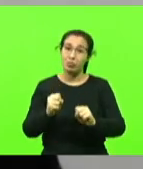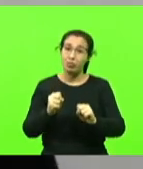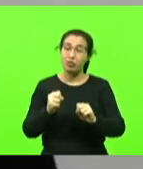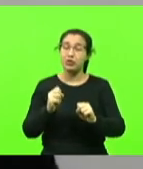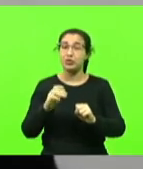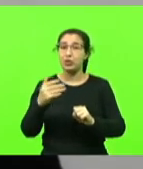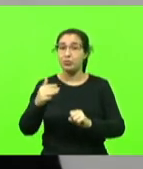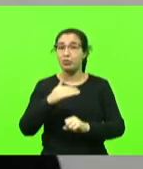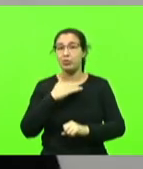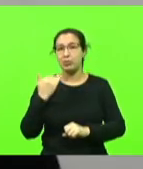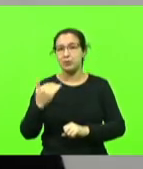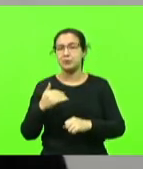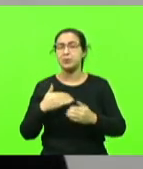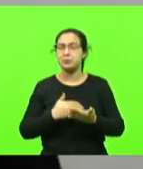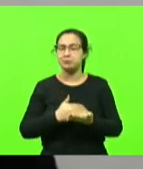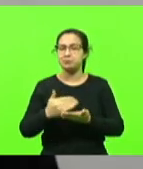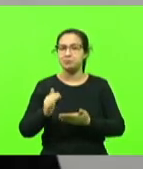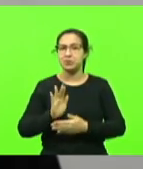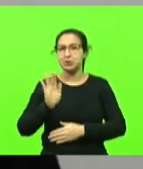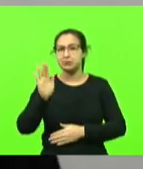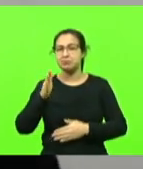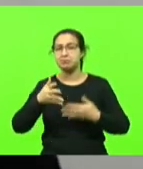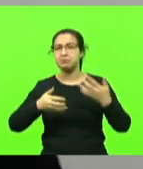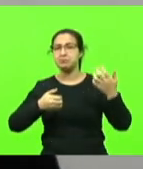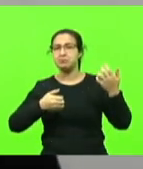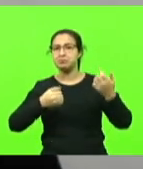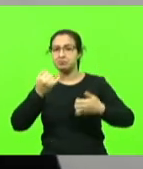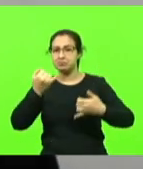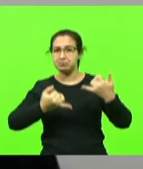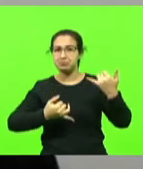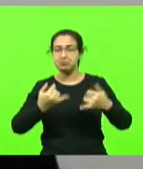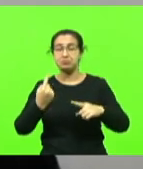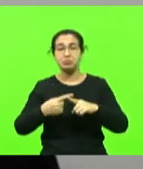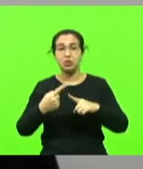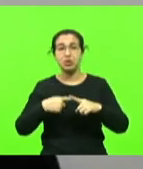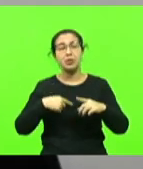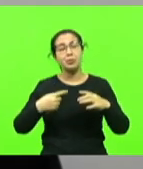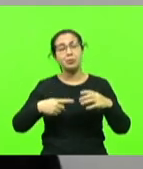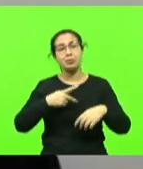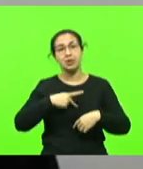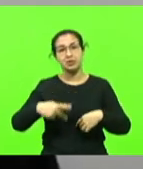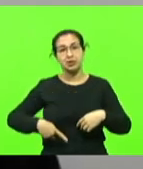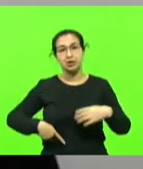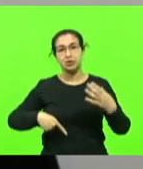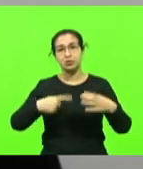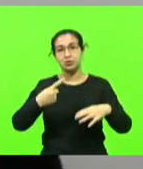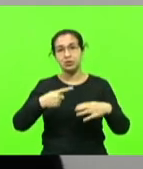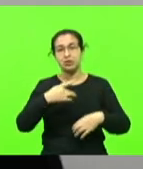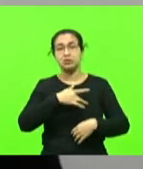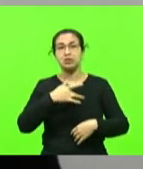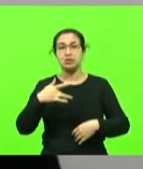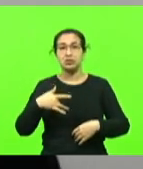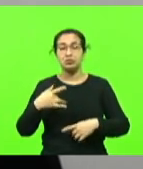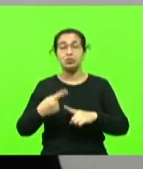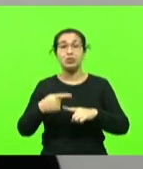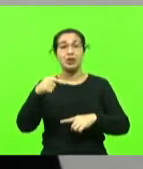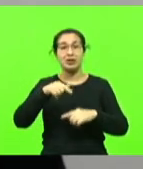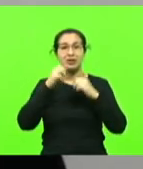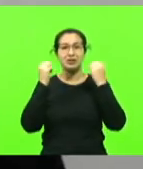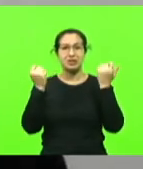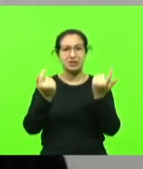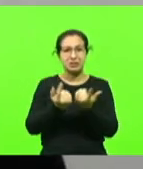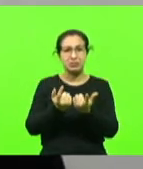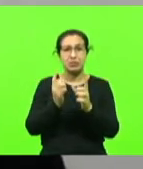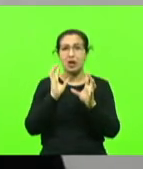Então, eu queria deixar essa manifestação, até como presidente da Comissão de Saúde, porque esta Assembleia Legislativa, no seu todo,